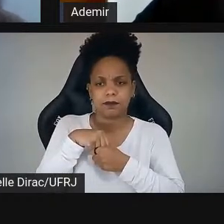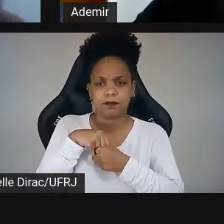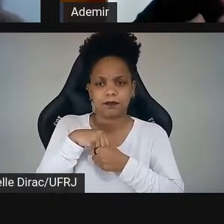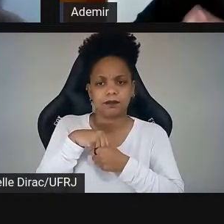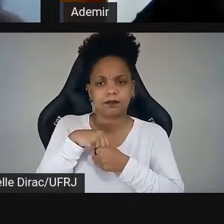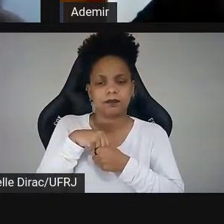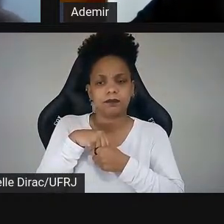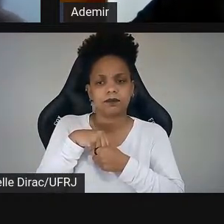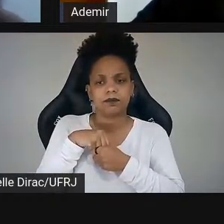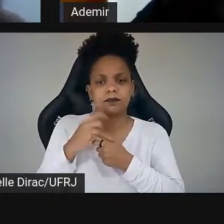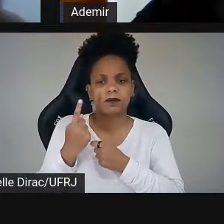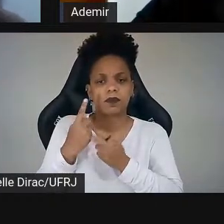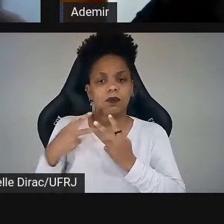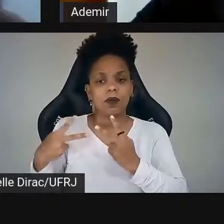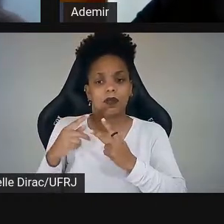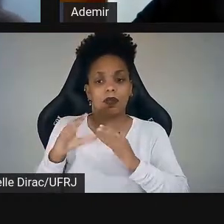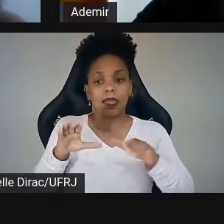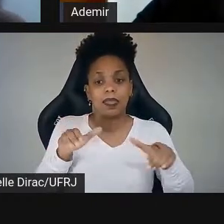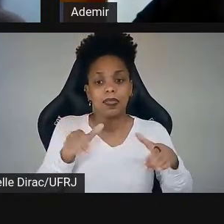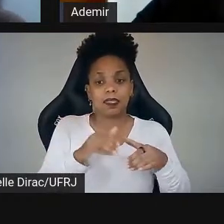Na nossa equipe, a gente